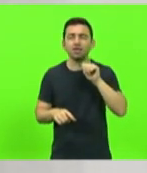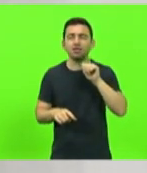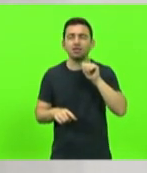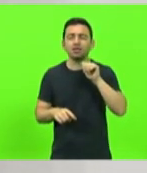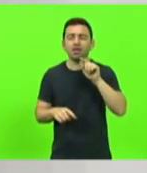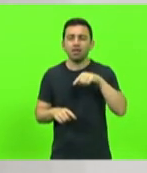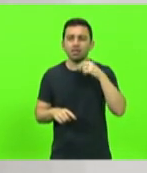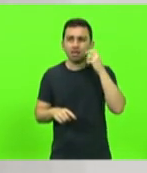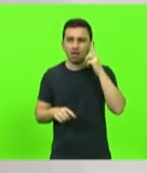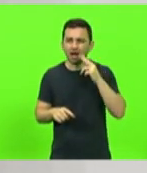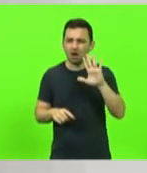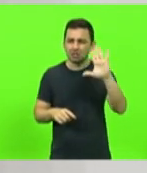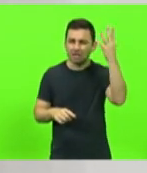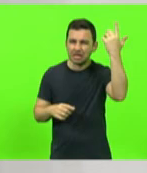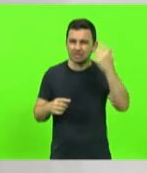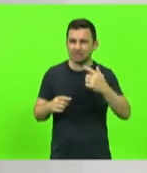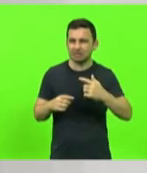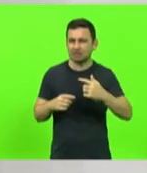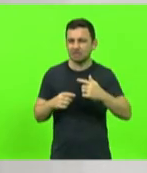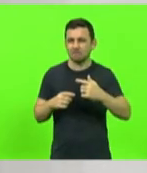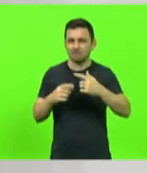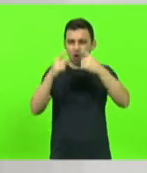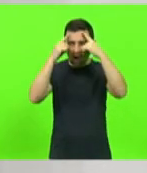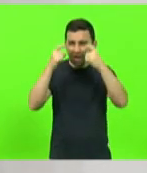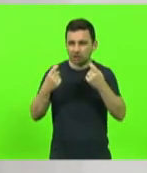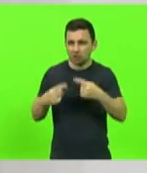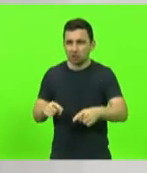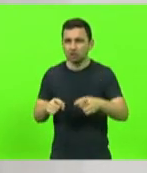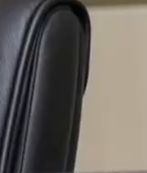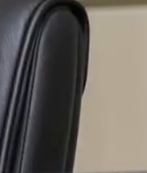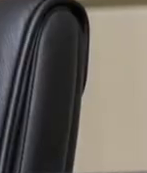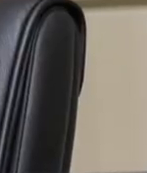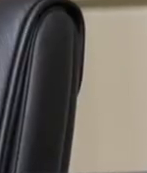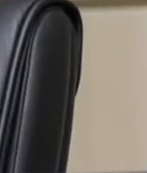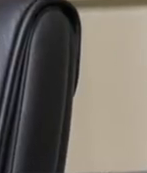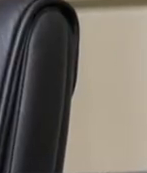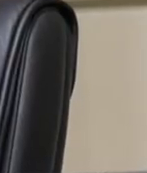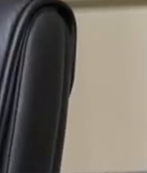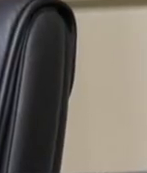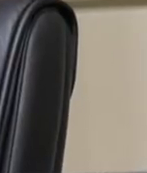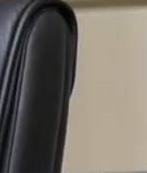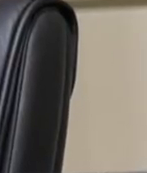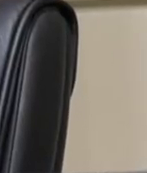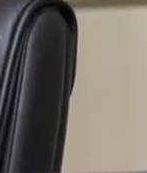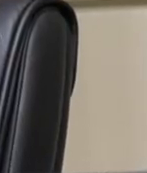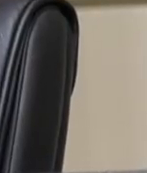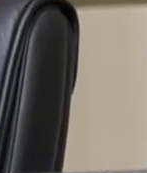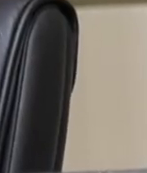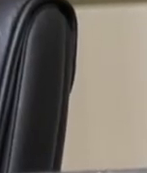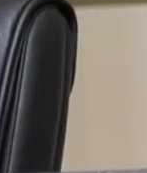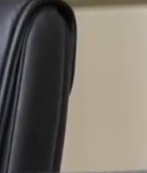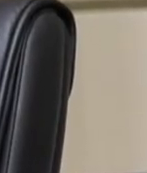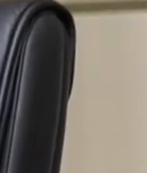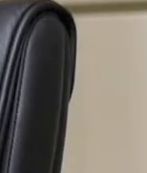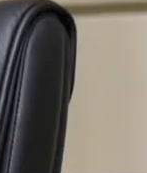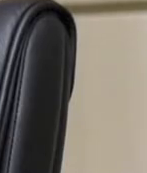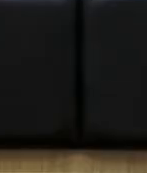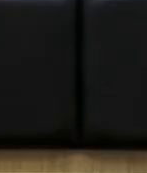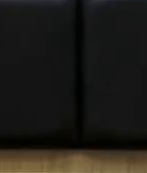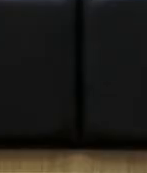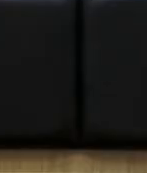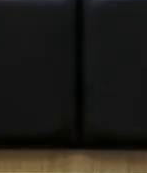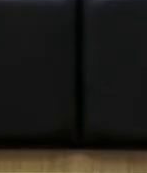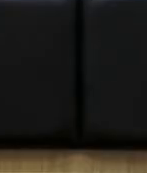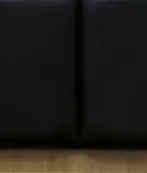obstétrica, são as que mais morrem por falta de anestesia. Os parlamentares parabenizaram Gisele Marques por sua fala